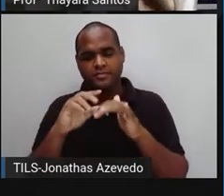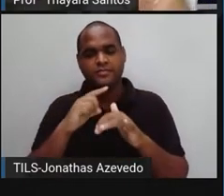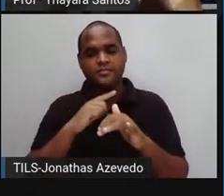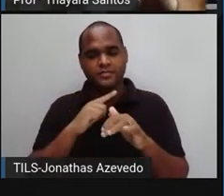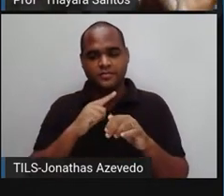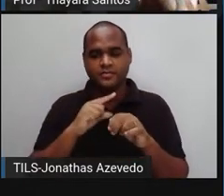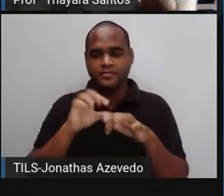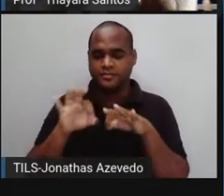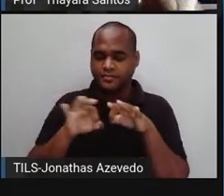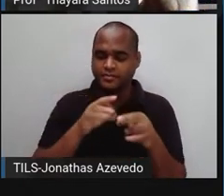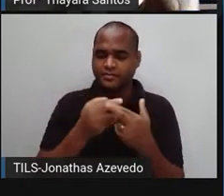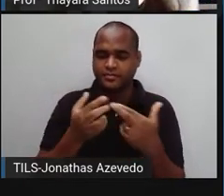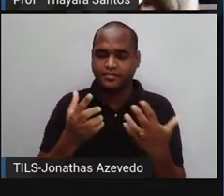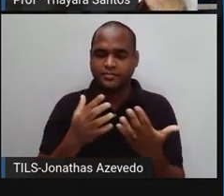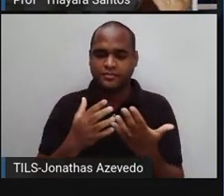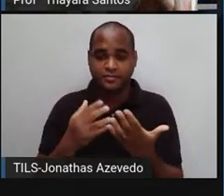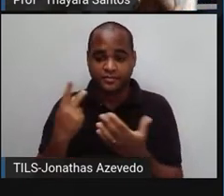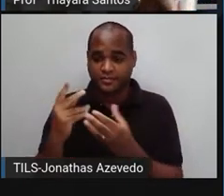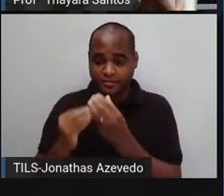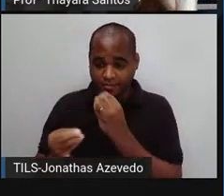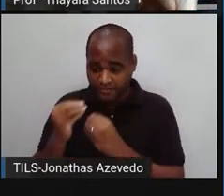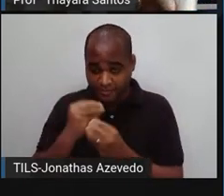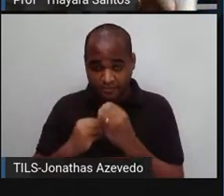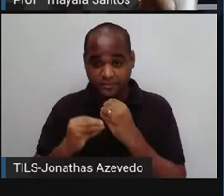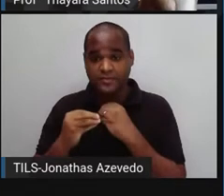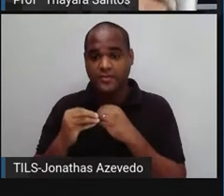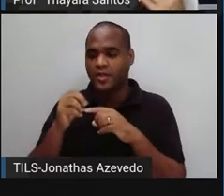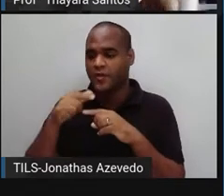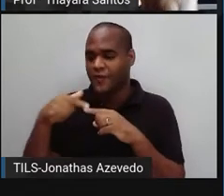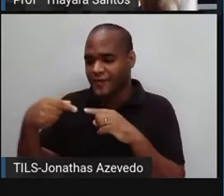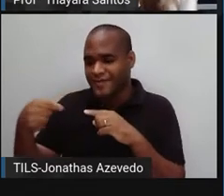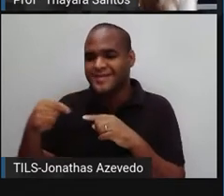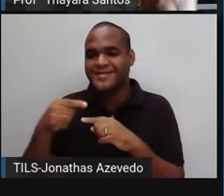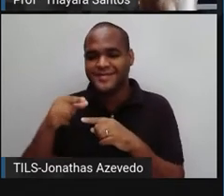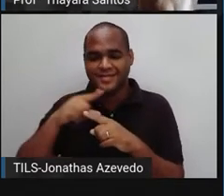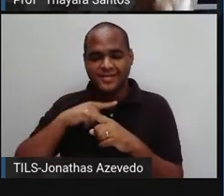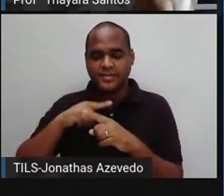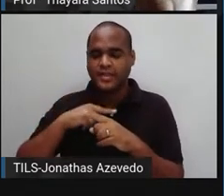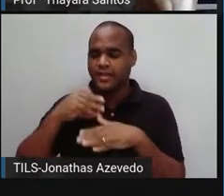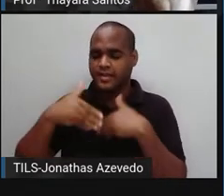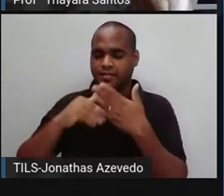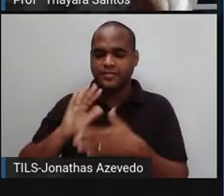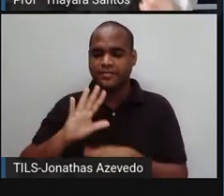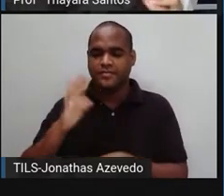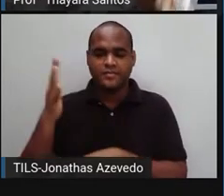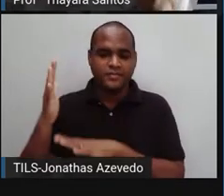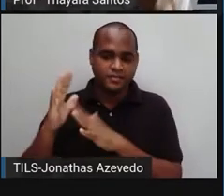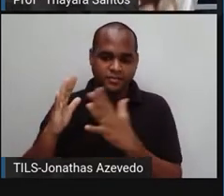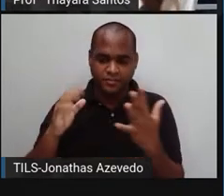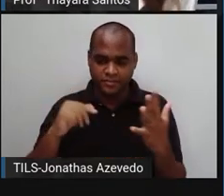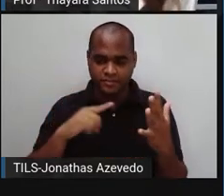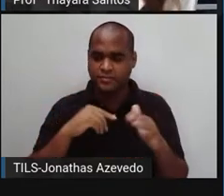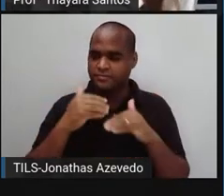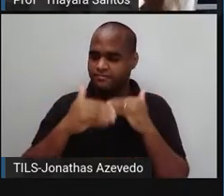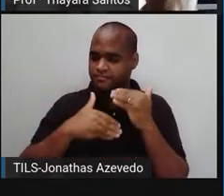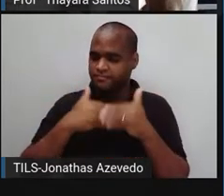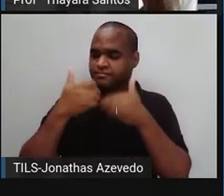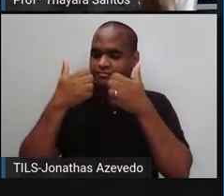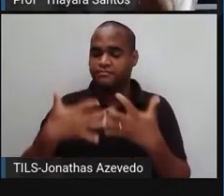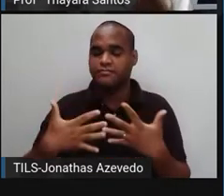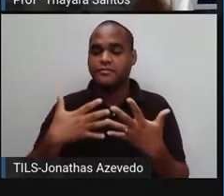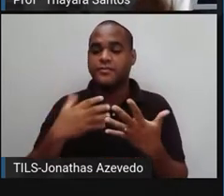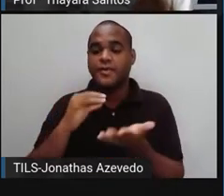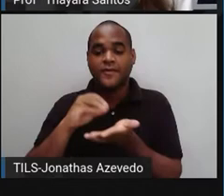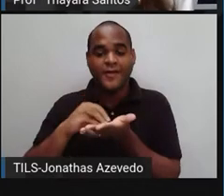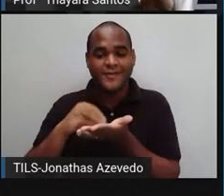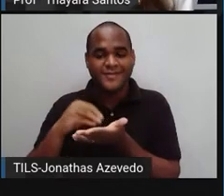alimentos, as folhas secas e deixam a natureza fazer o processo. No final pegam aquilo ali que sobra e